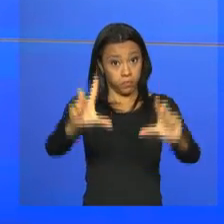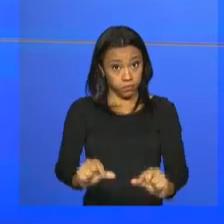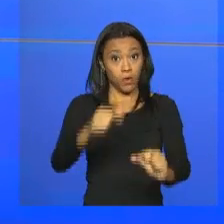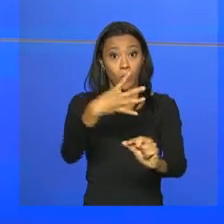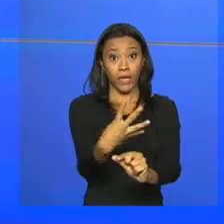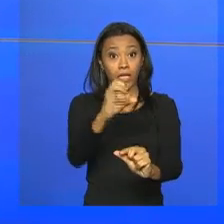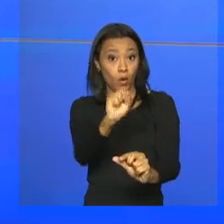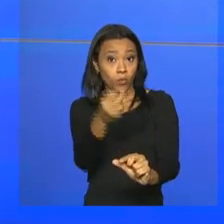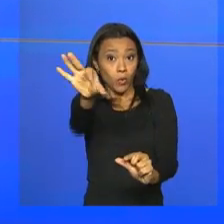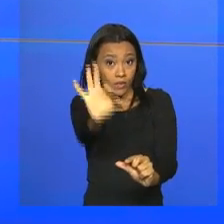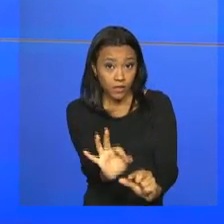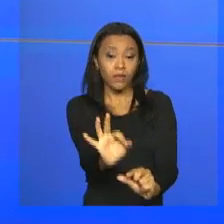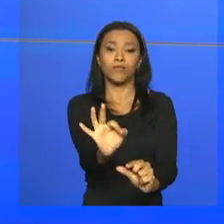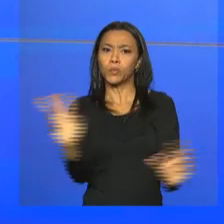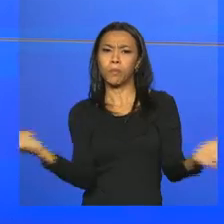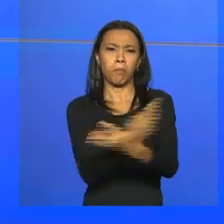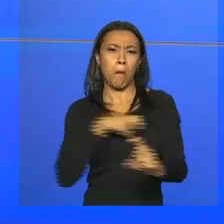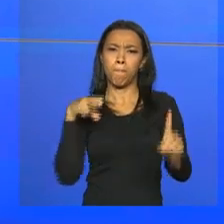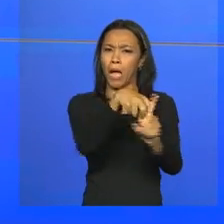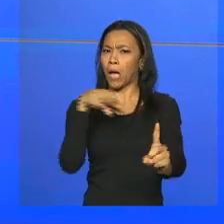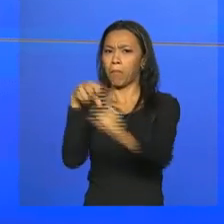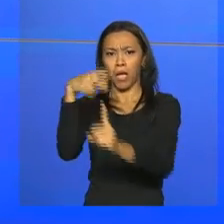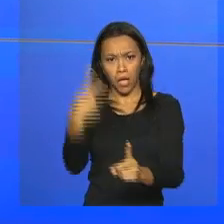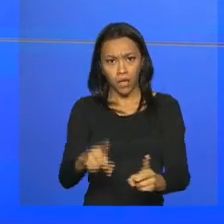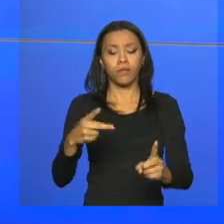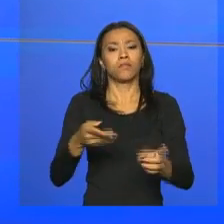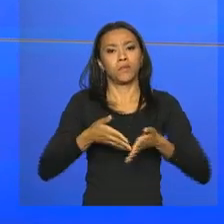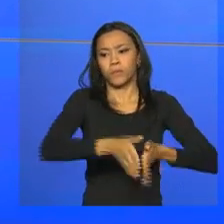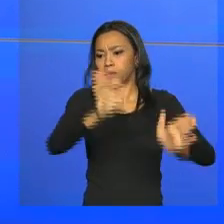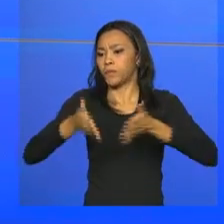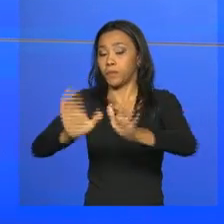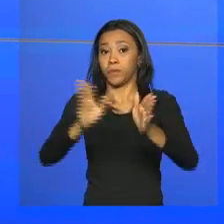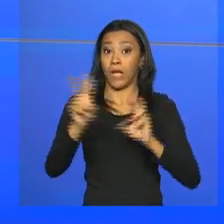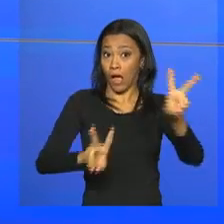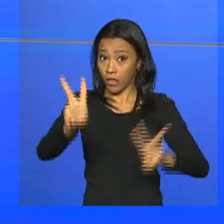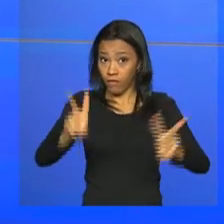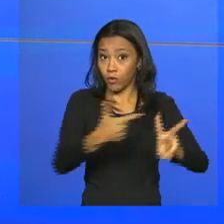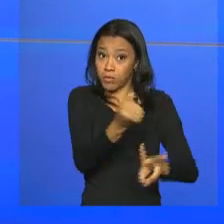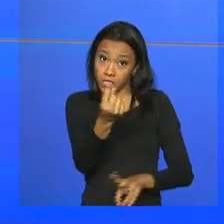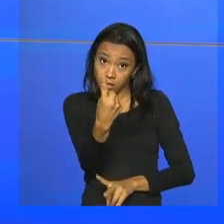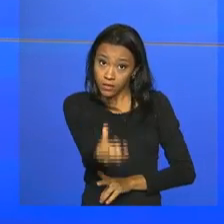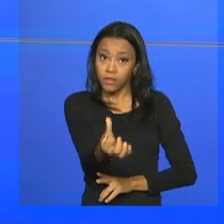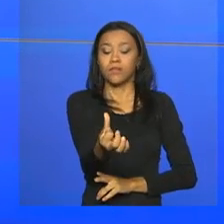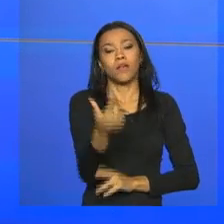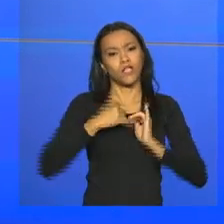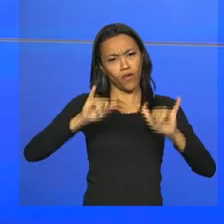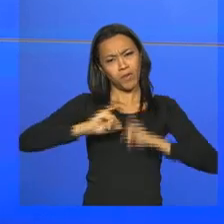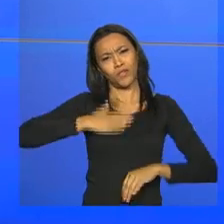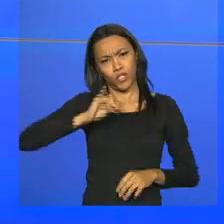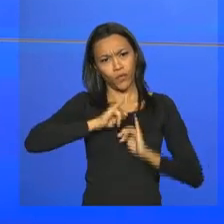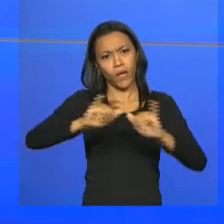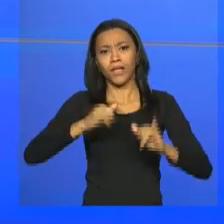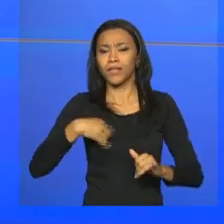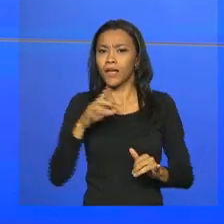48% no número de acidentes nas rodovias federais durante o Carnaval 2016. As informações divulgadas até agora